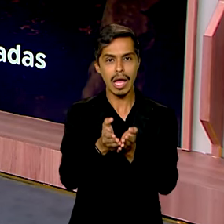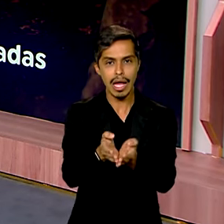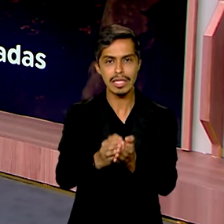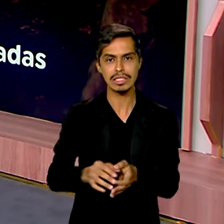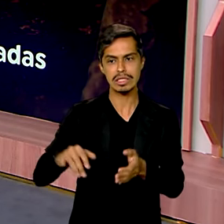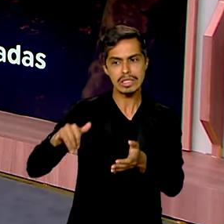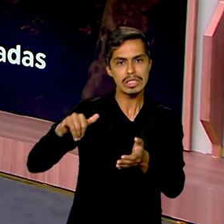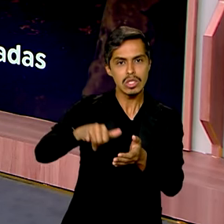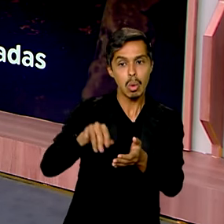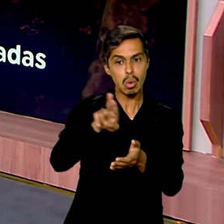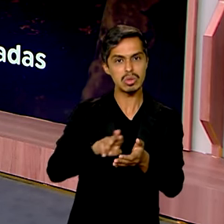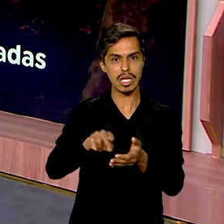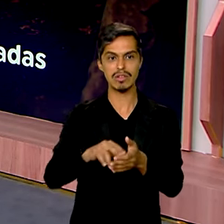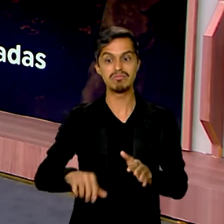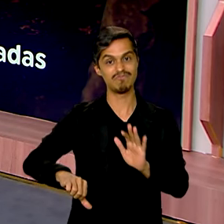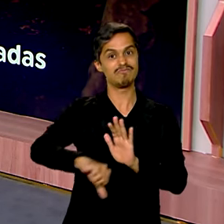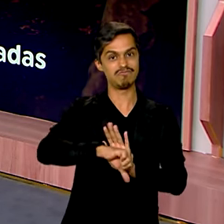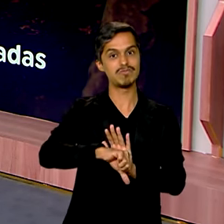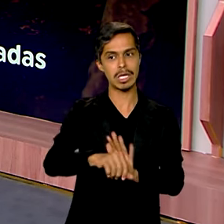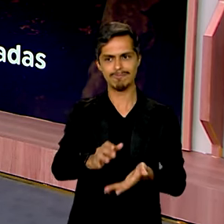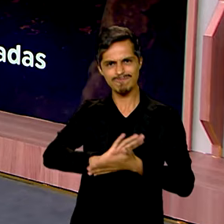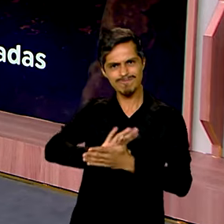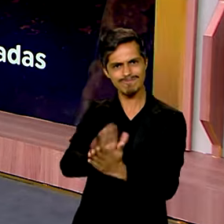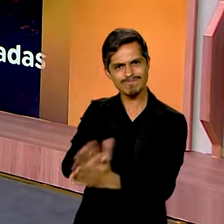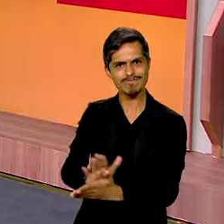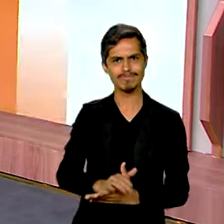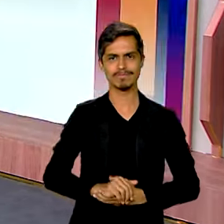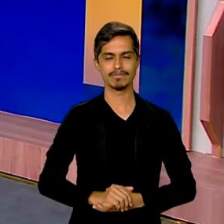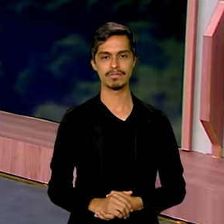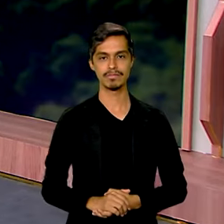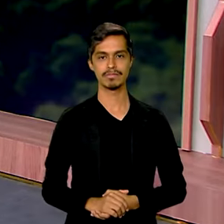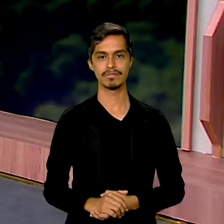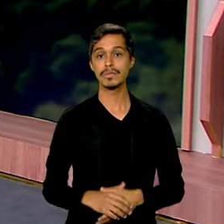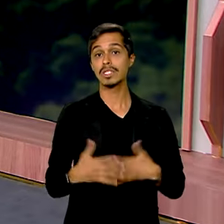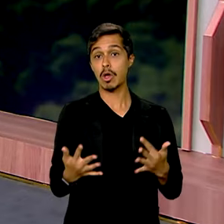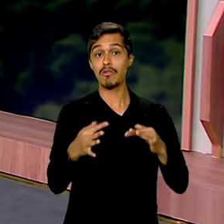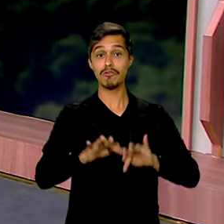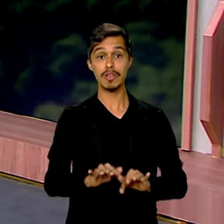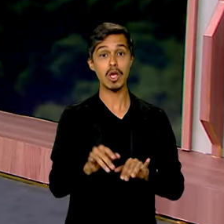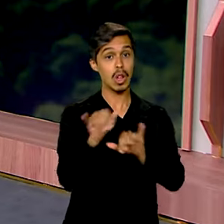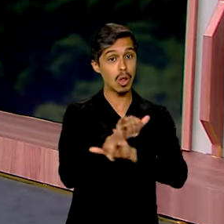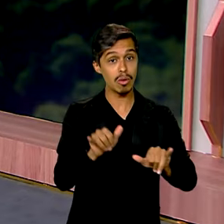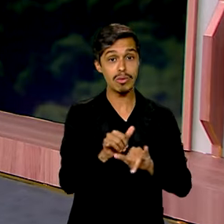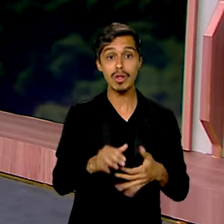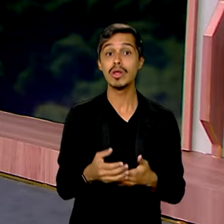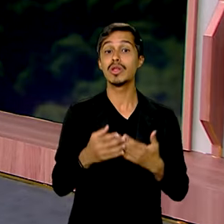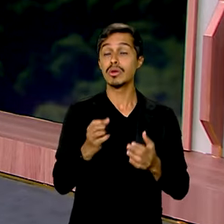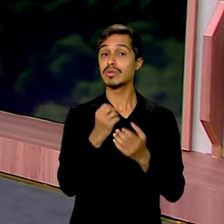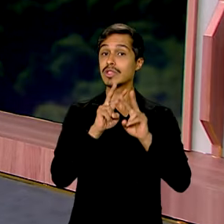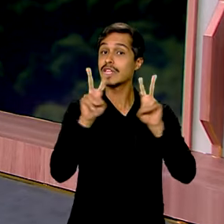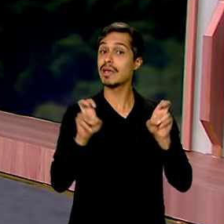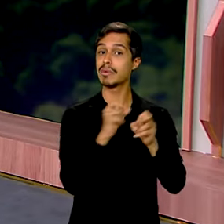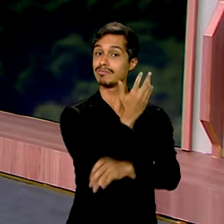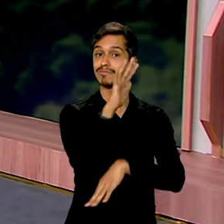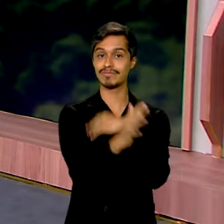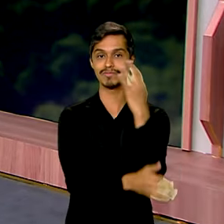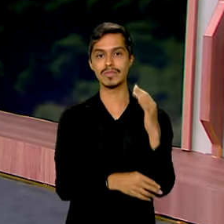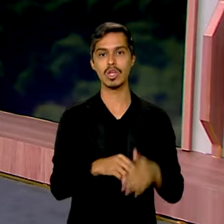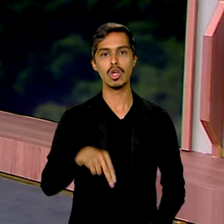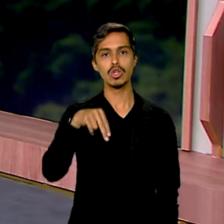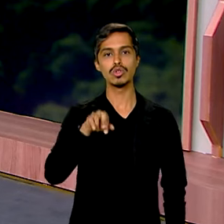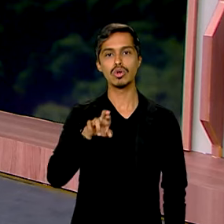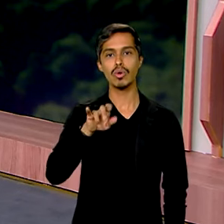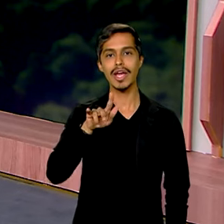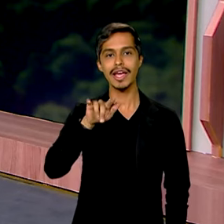aeronaves que eram utilizados para cometer crimes e por fim uma notícia sobre o meio ambiente a Noruega